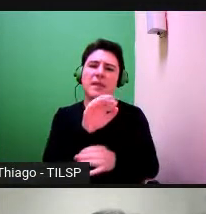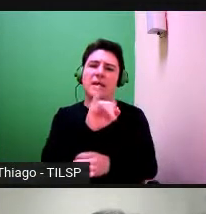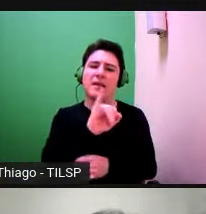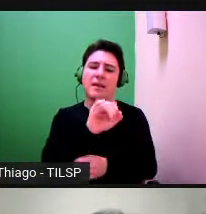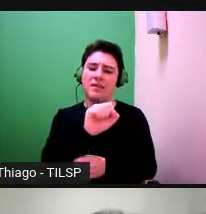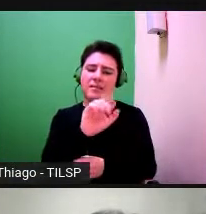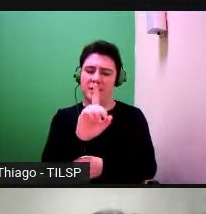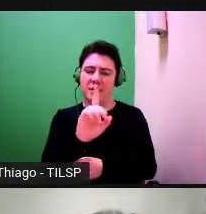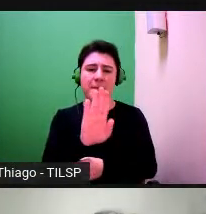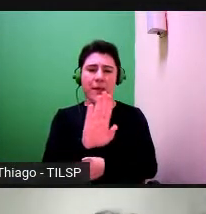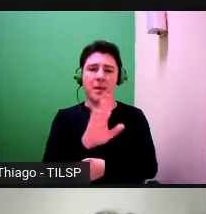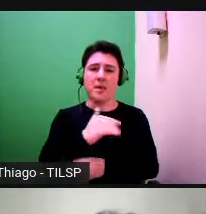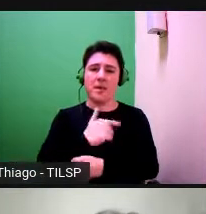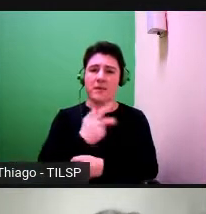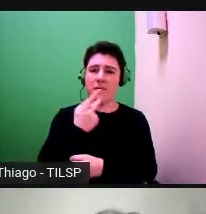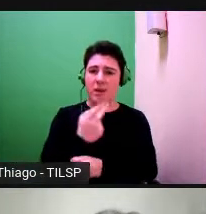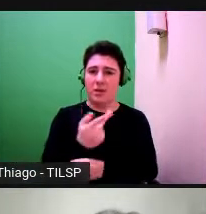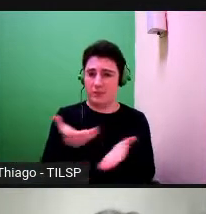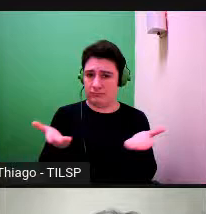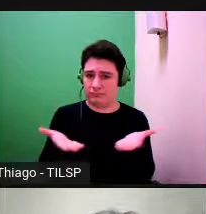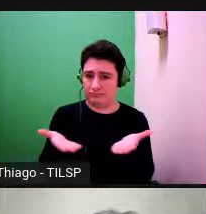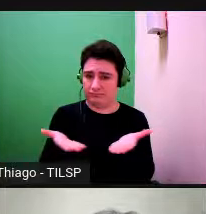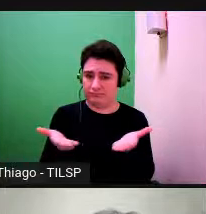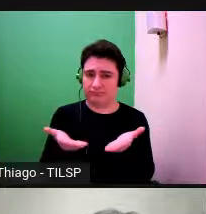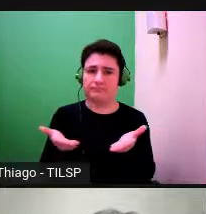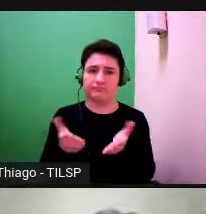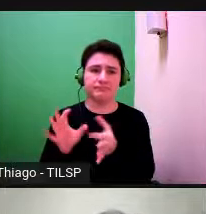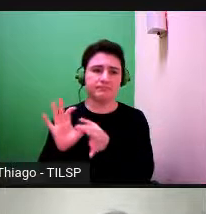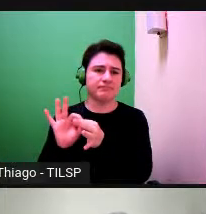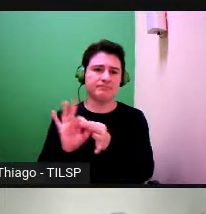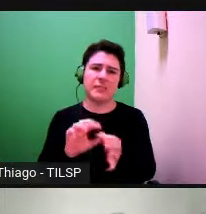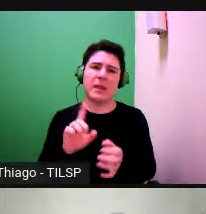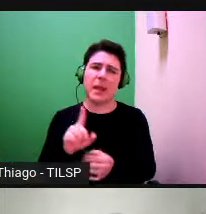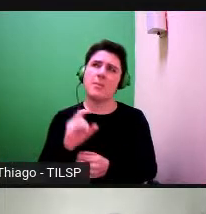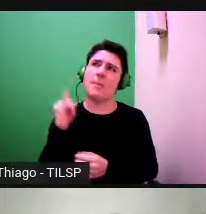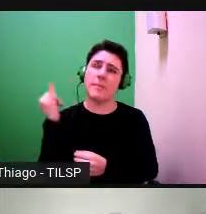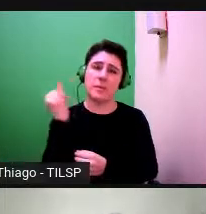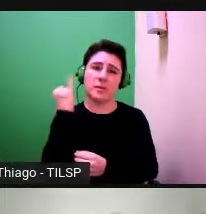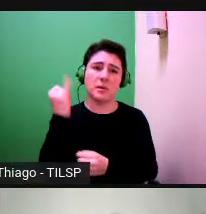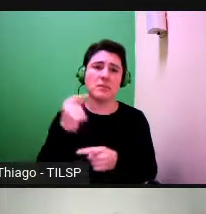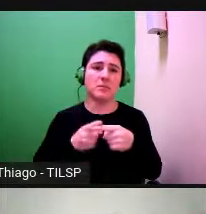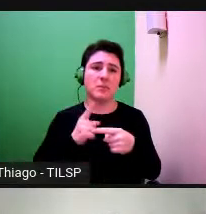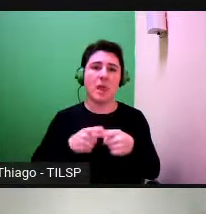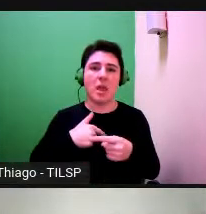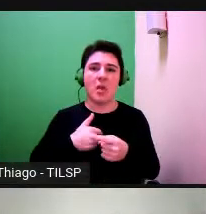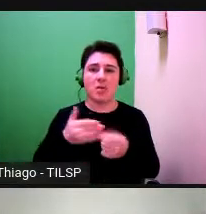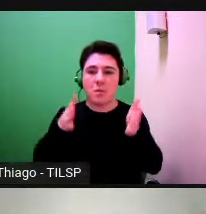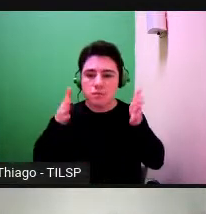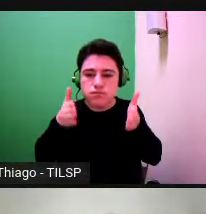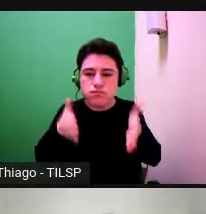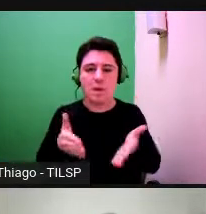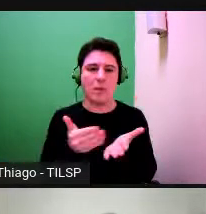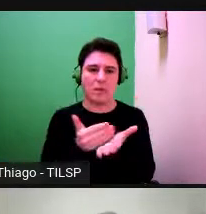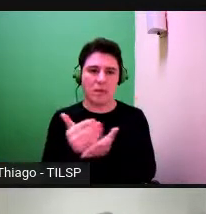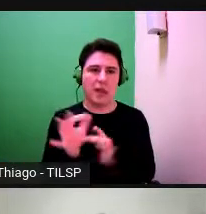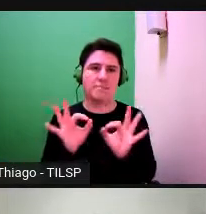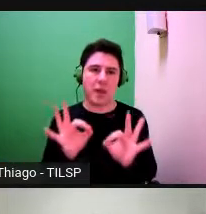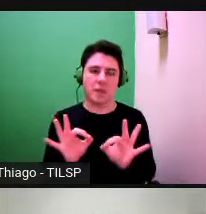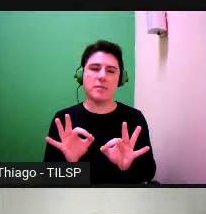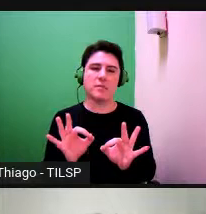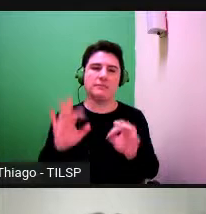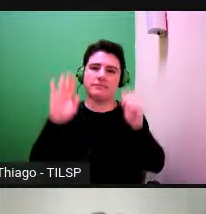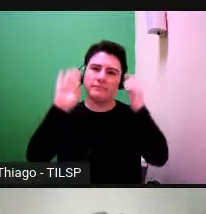que julgo que neste contexto serão suficientes para passar para a questão, digamos, central